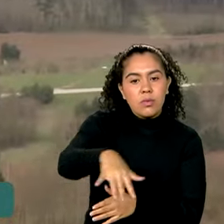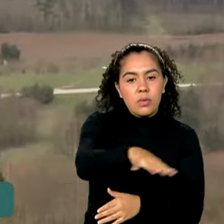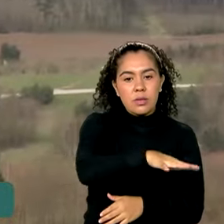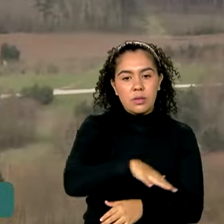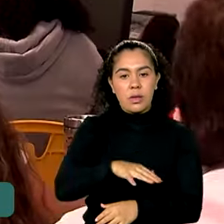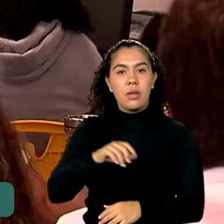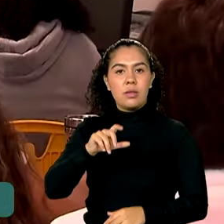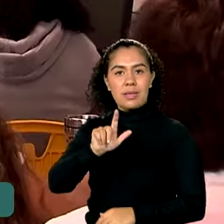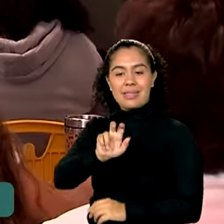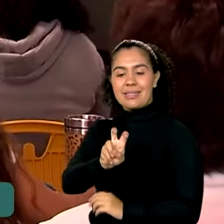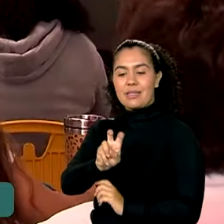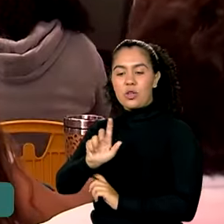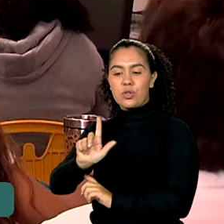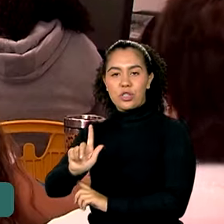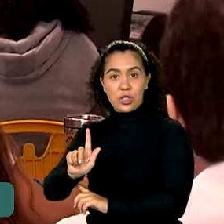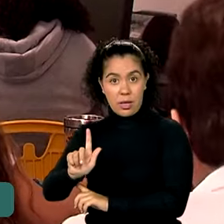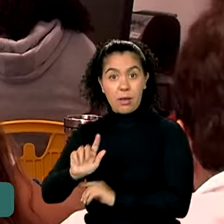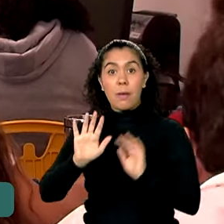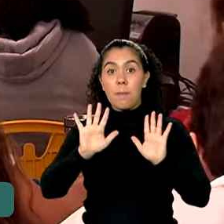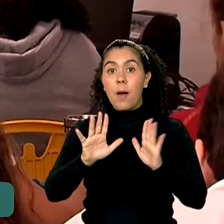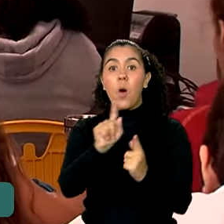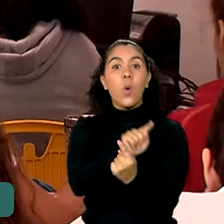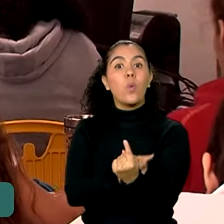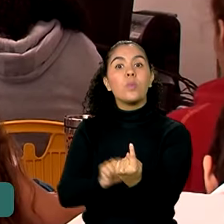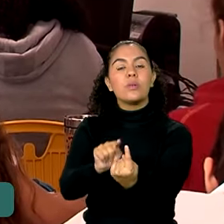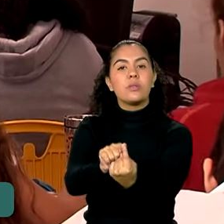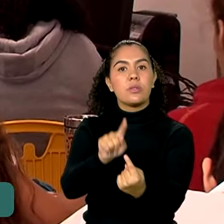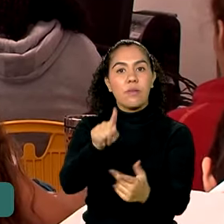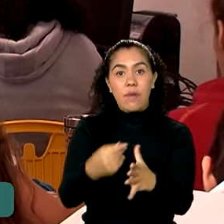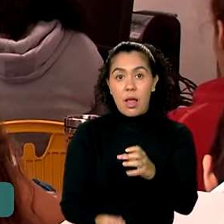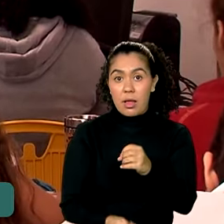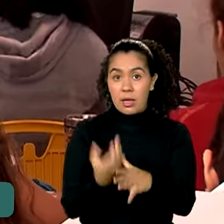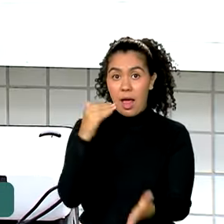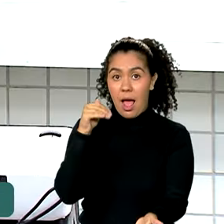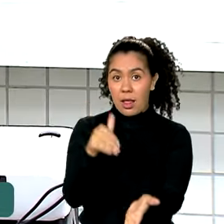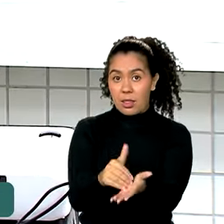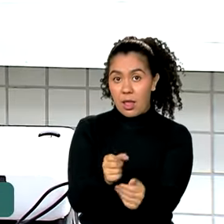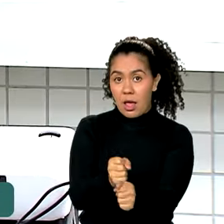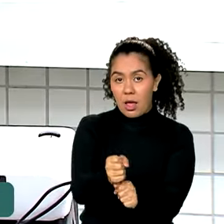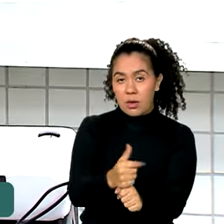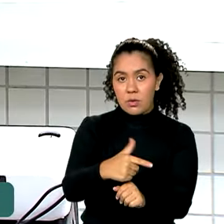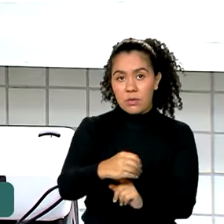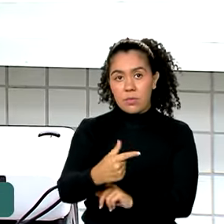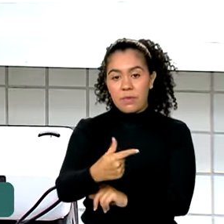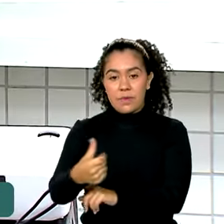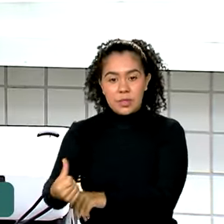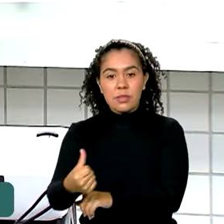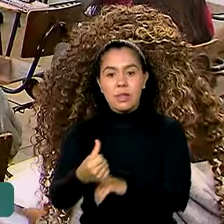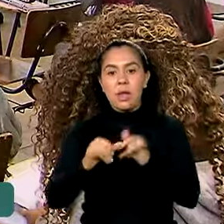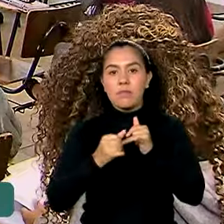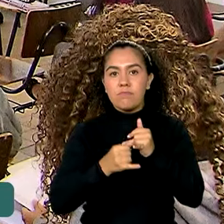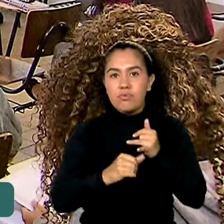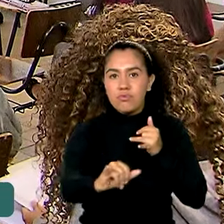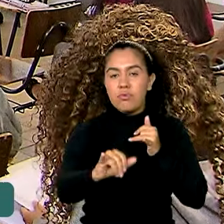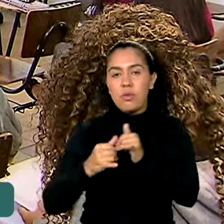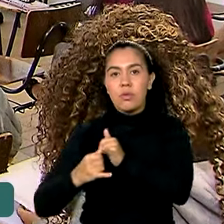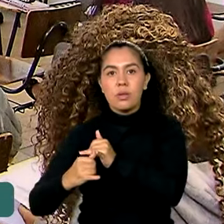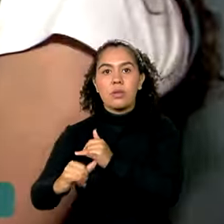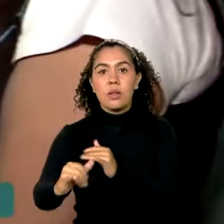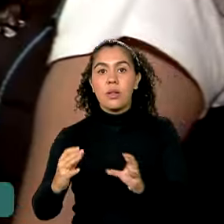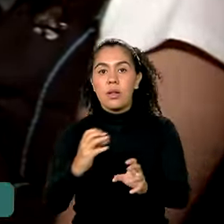5G o ENEC tem como meta instalar até 2026 a conexão de banda larga nas